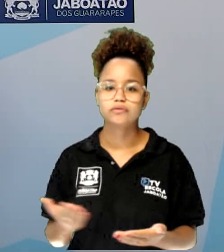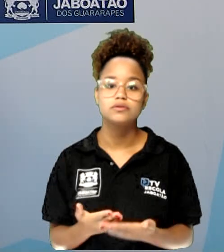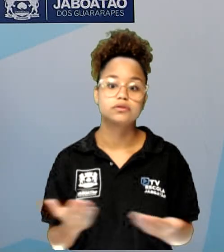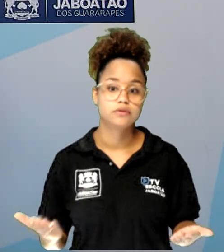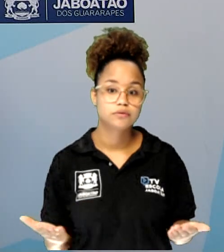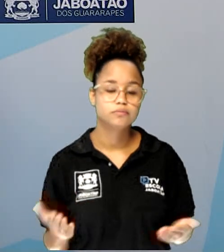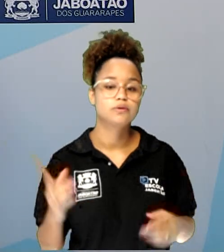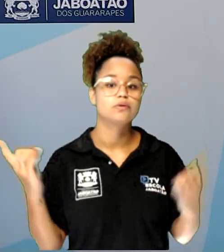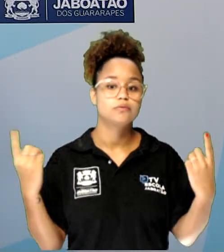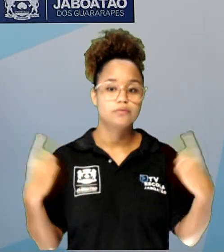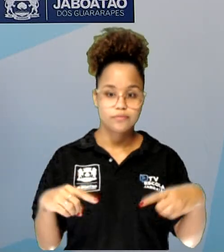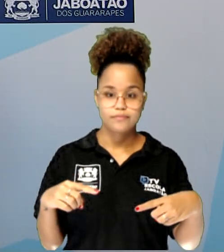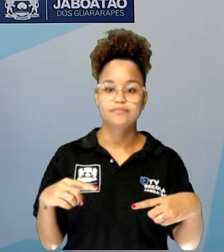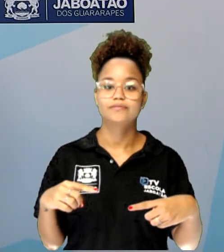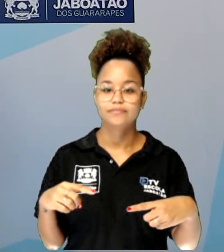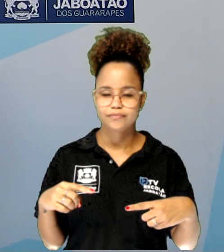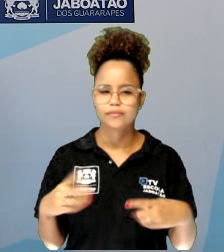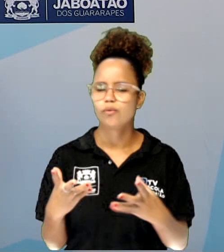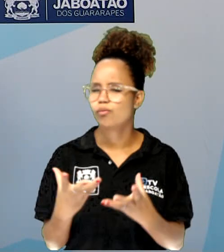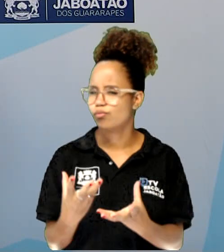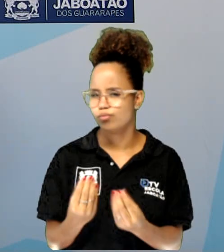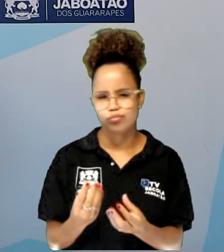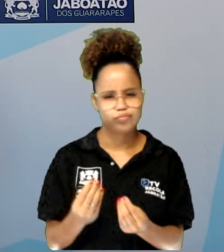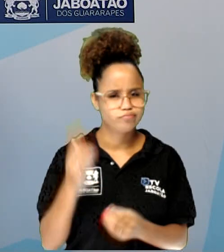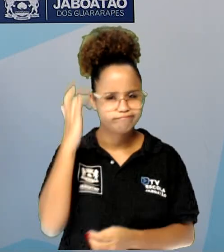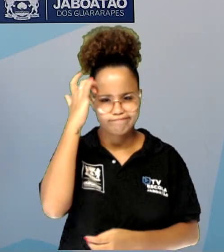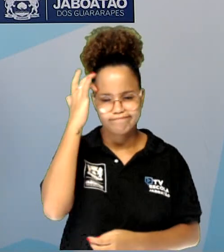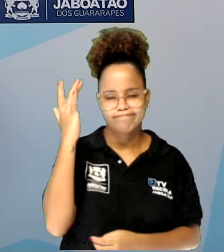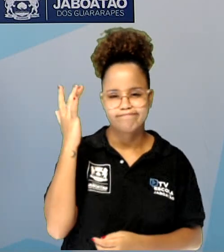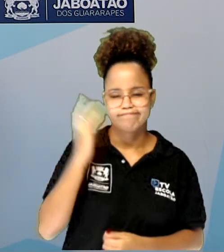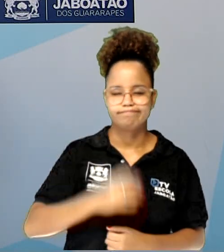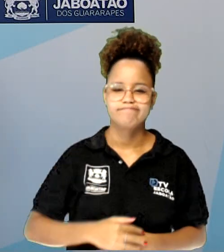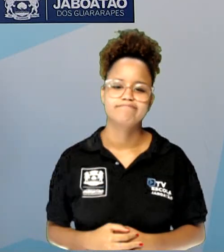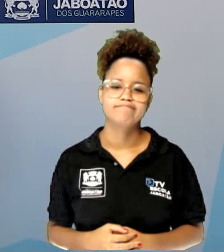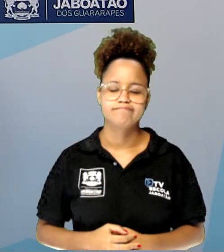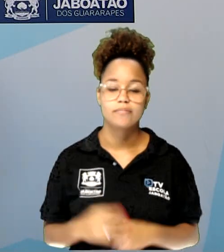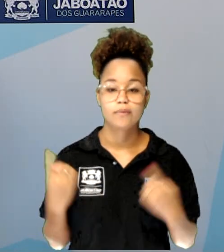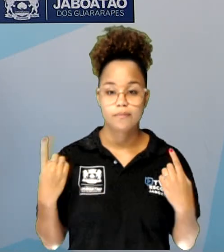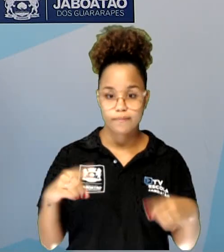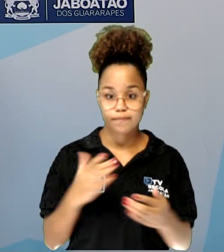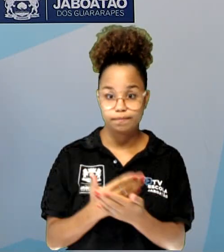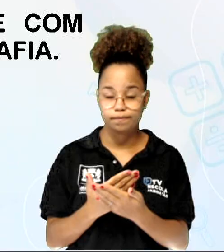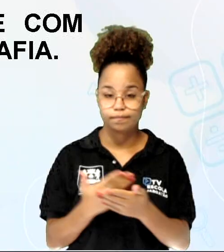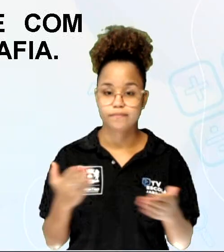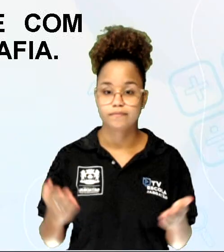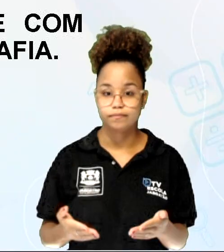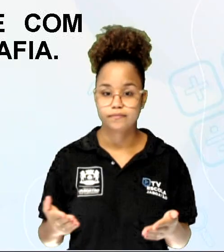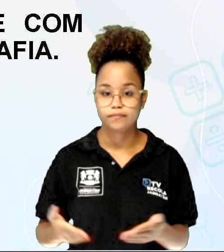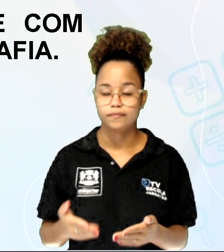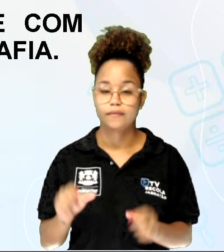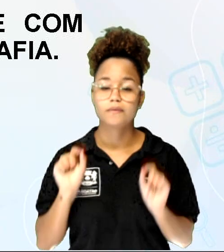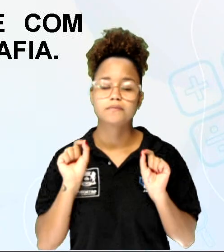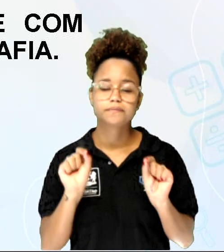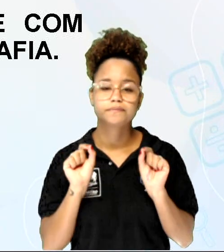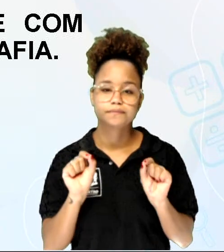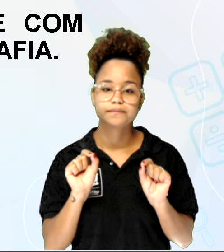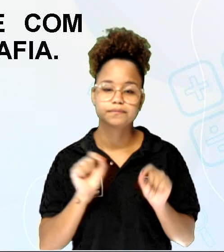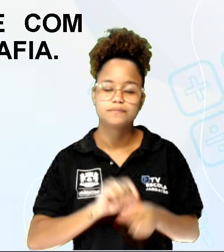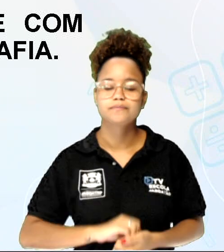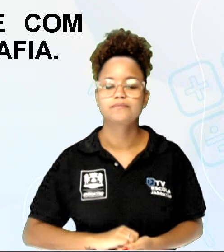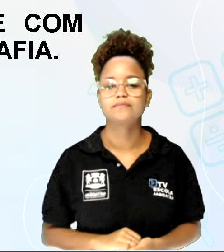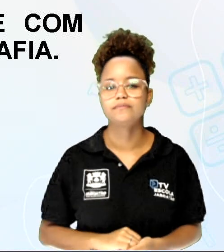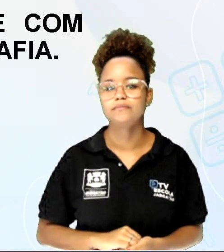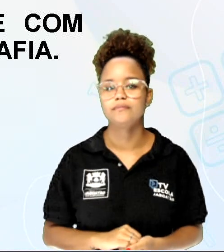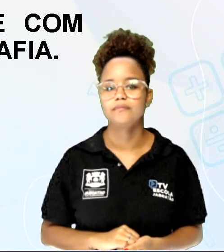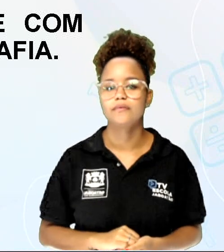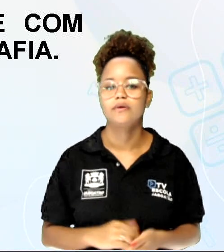desafio. O nosso desafio está muito fácil, pessoal. O desafio da aula de hoje é o seguinte. A